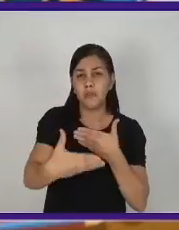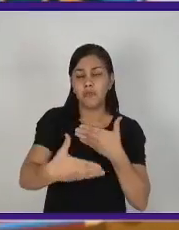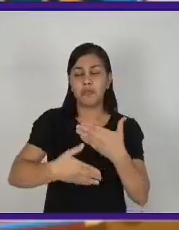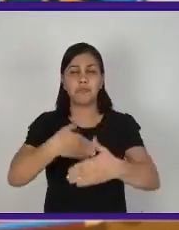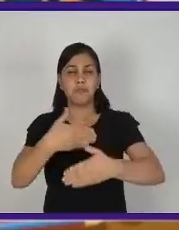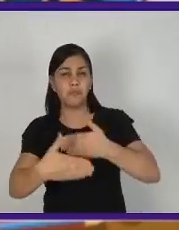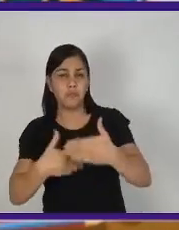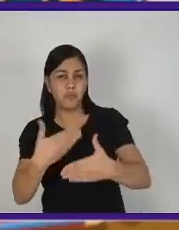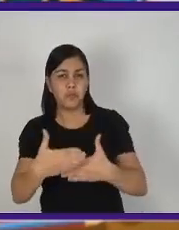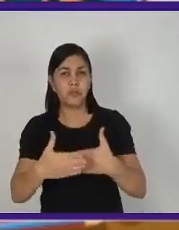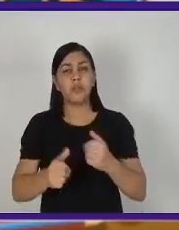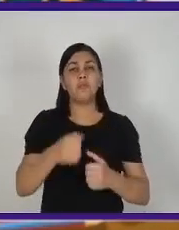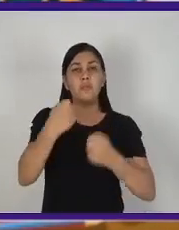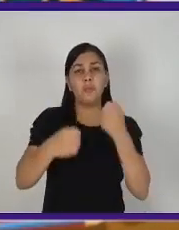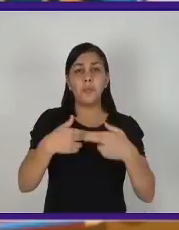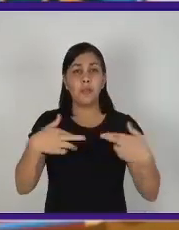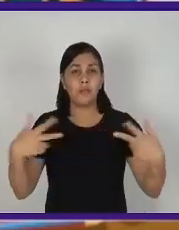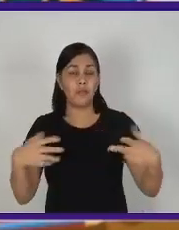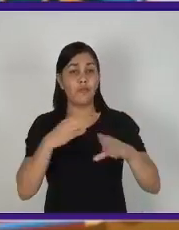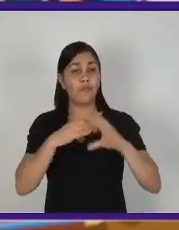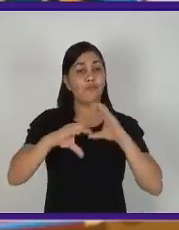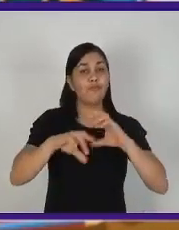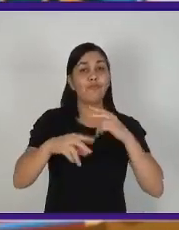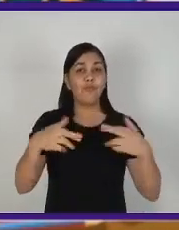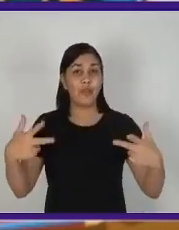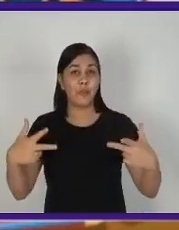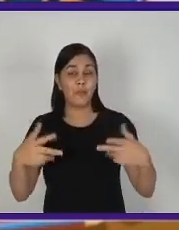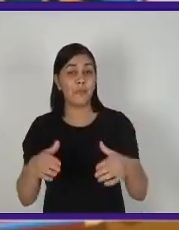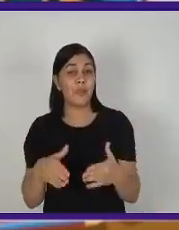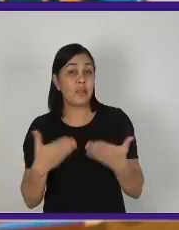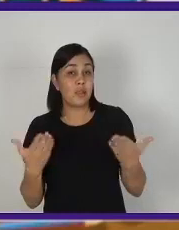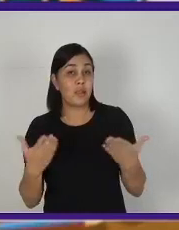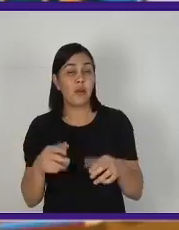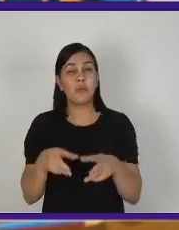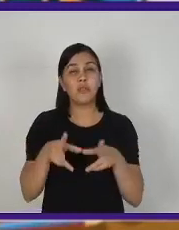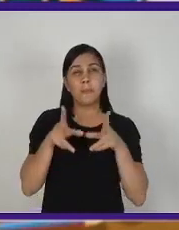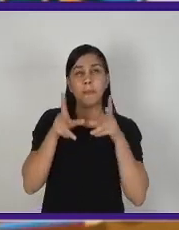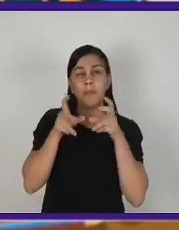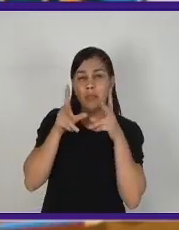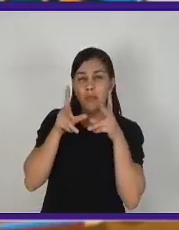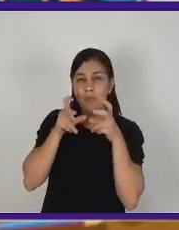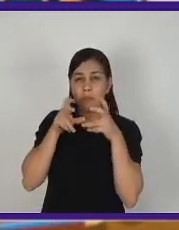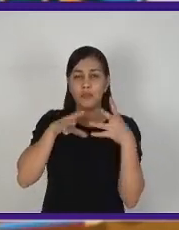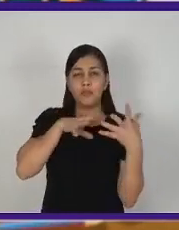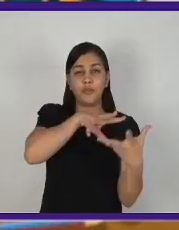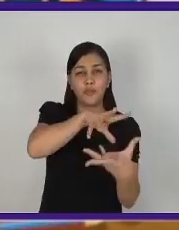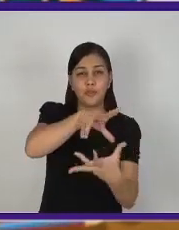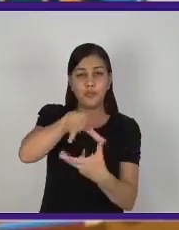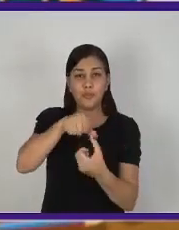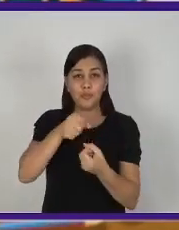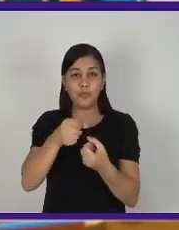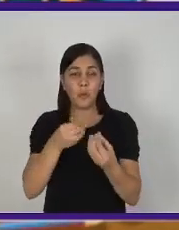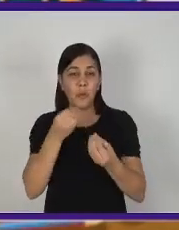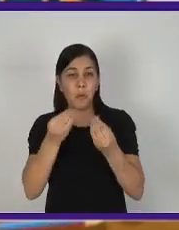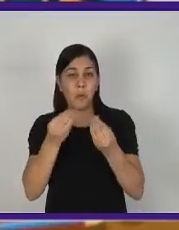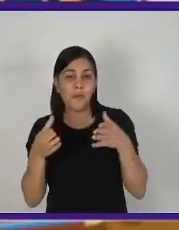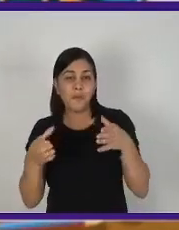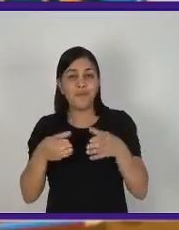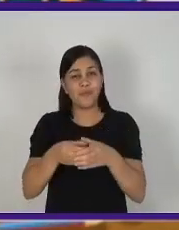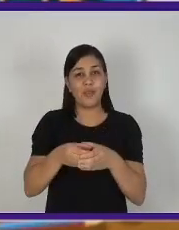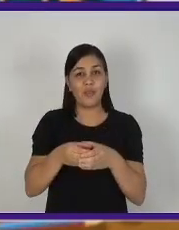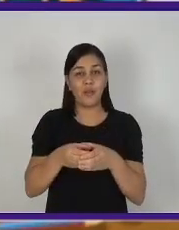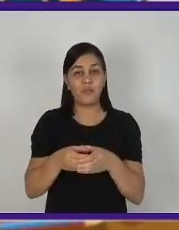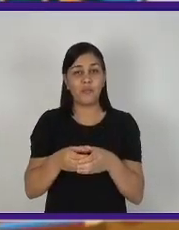comunicação, né? A internet. Então, o mundo se tornou menor. A impressão é que ele se tornou menor. Então, por isso, essa